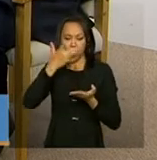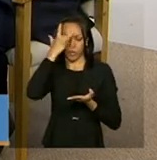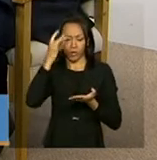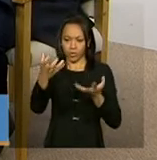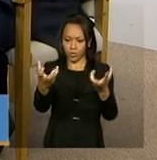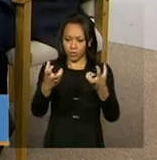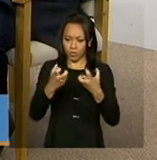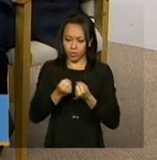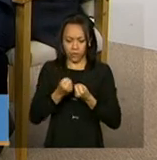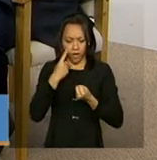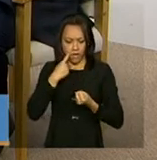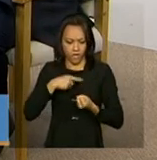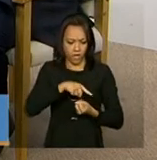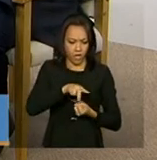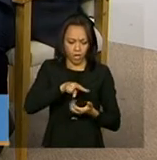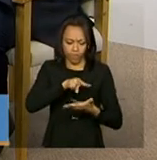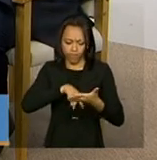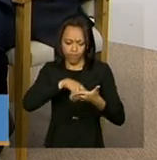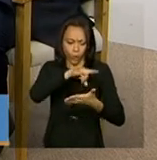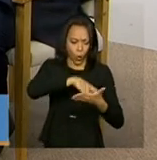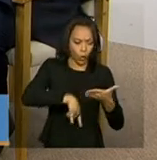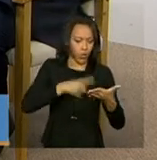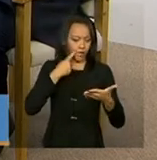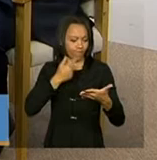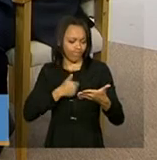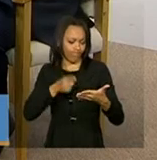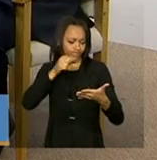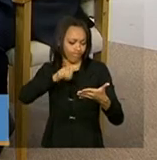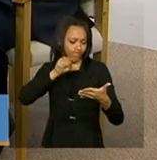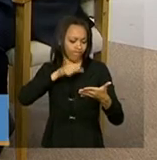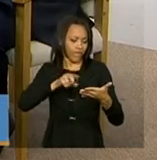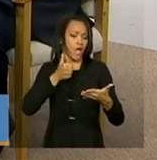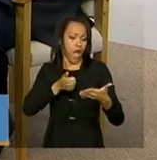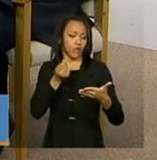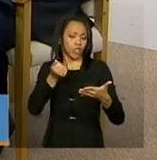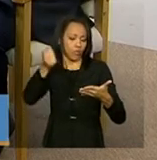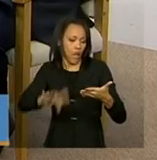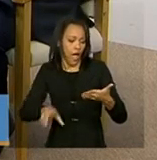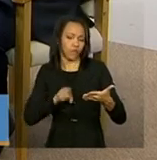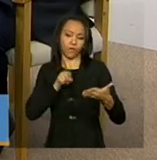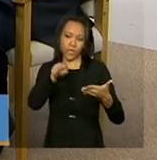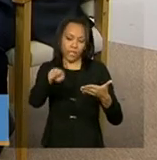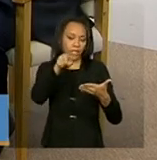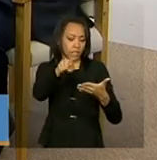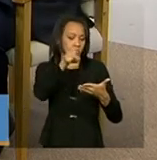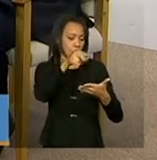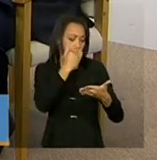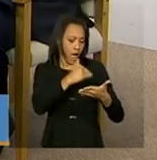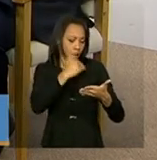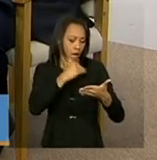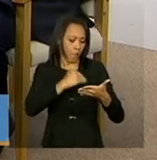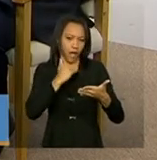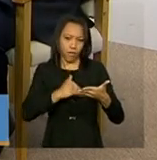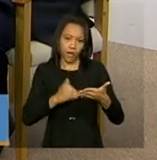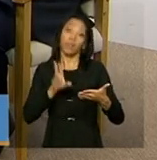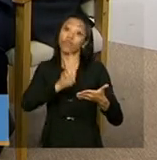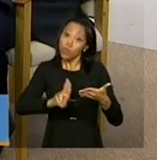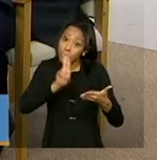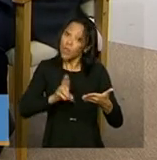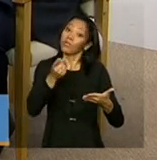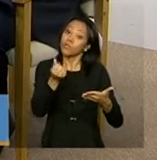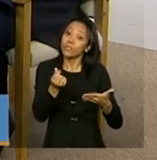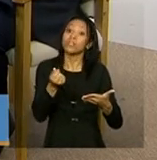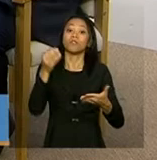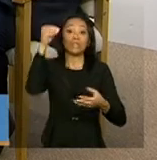explicativa, dizendo aonde é que foi gasto os recursos, falando que os recursos foram utilizados na